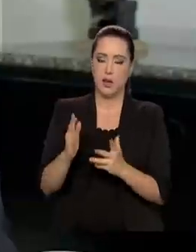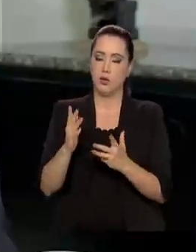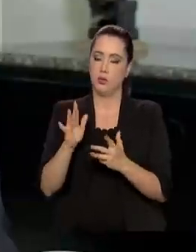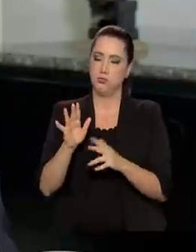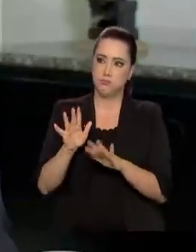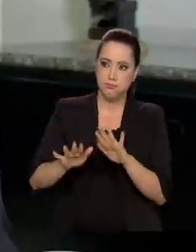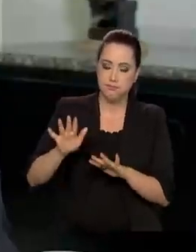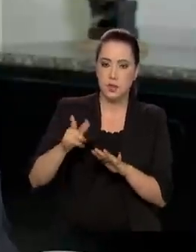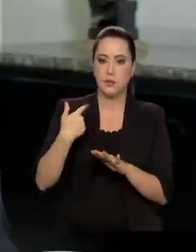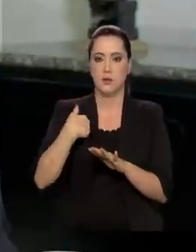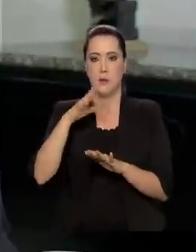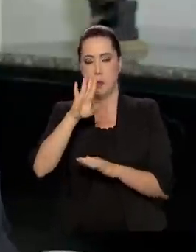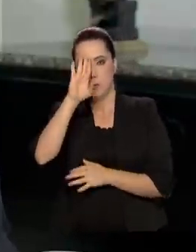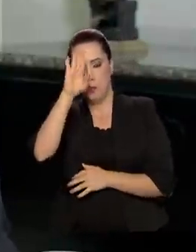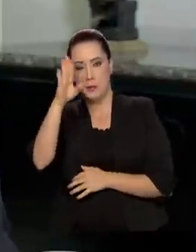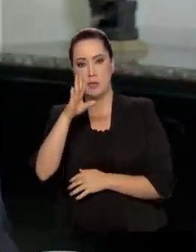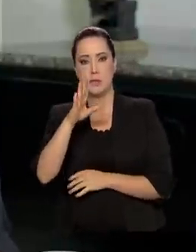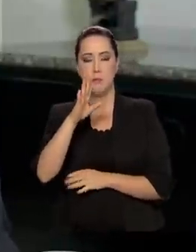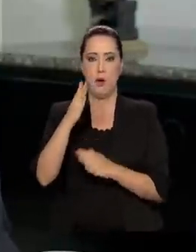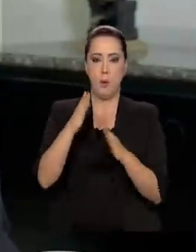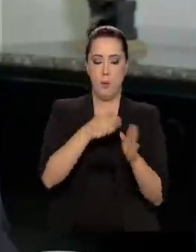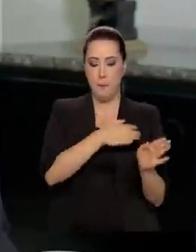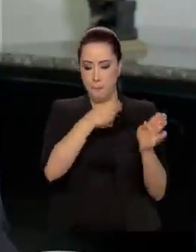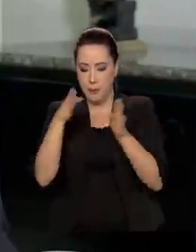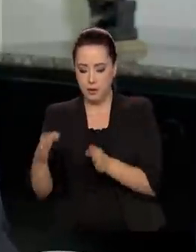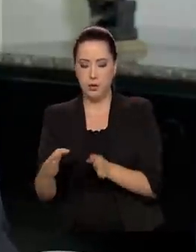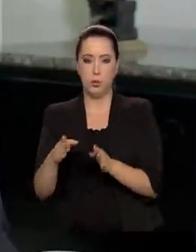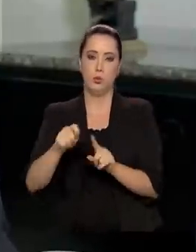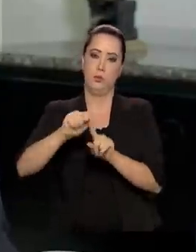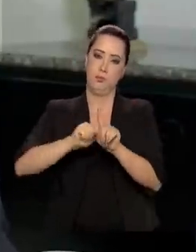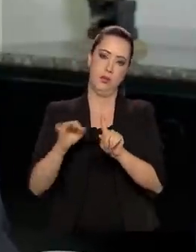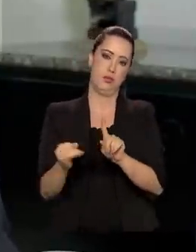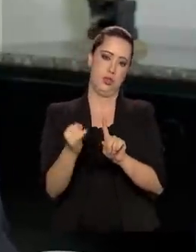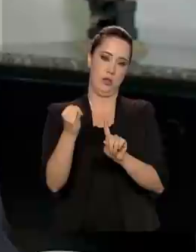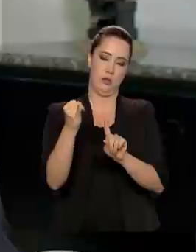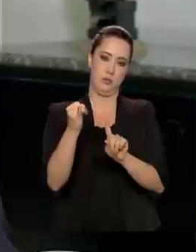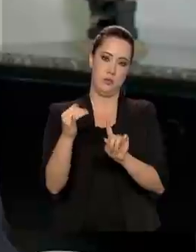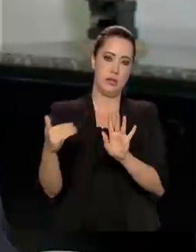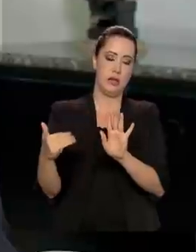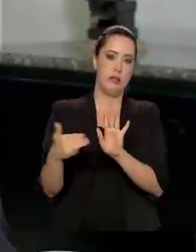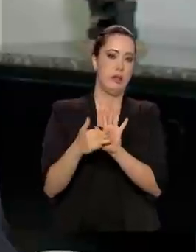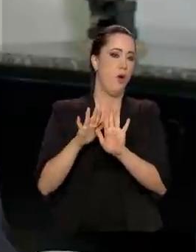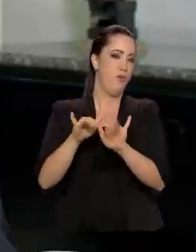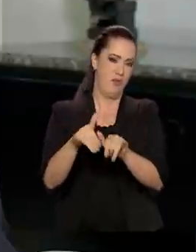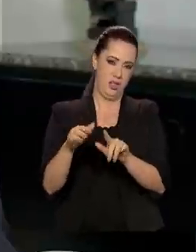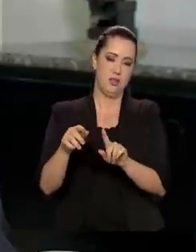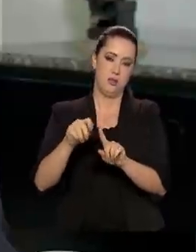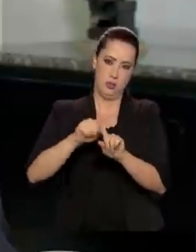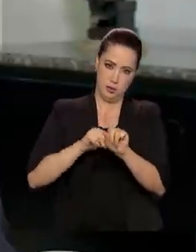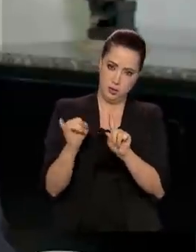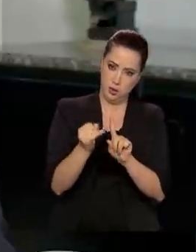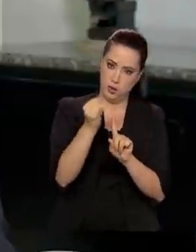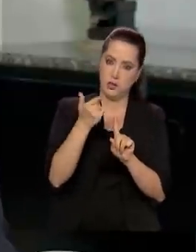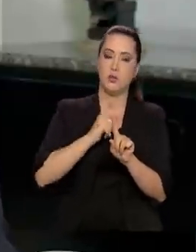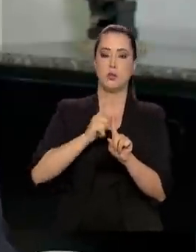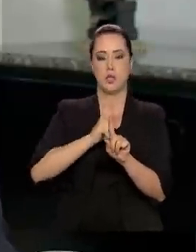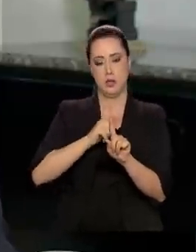a principal data é que em janeiro, até o final de janeiro, nós teremos vacinas